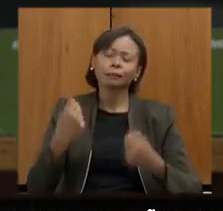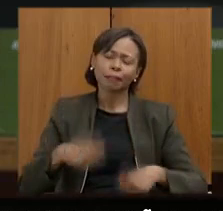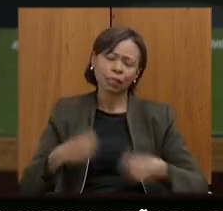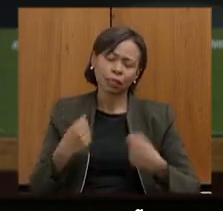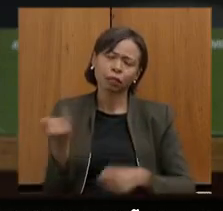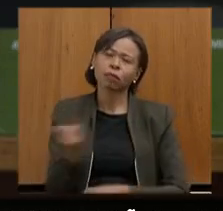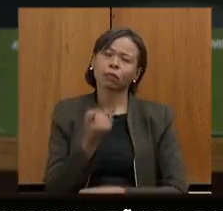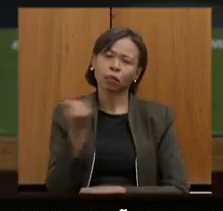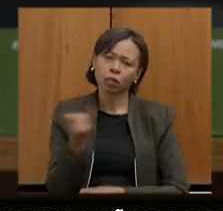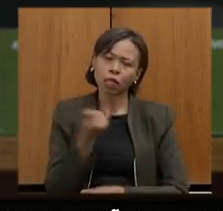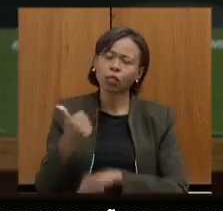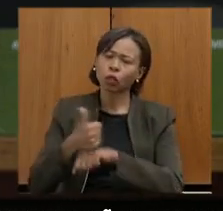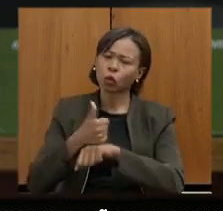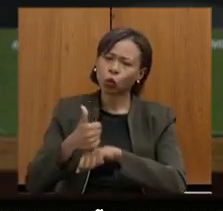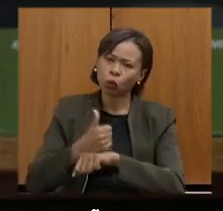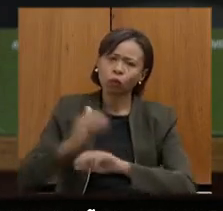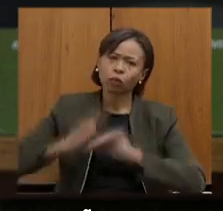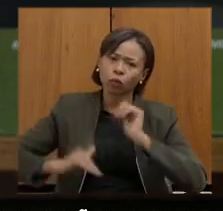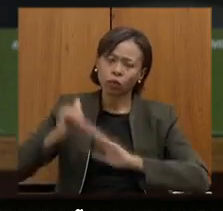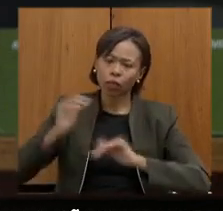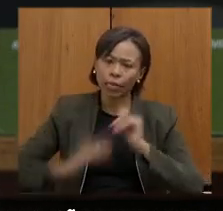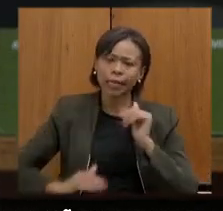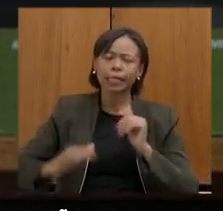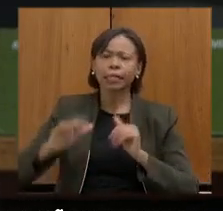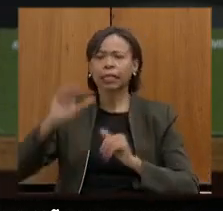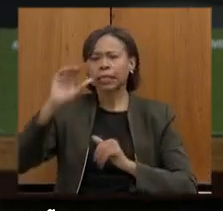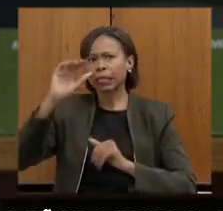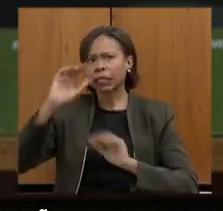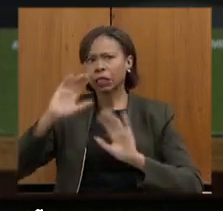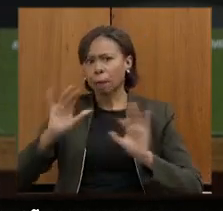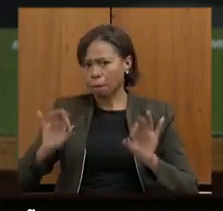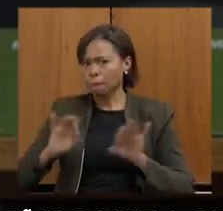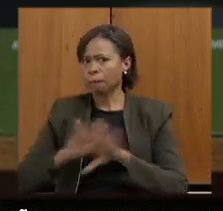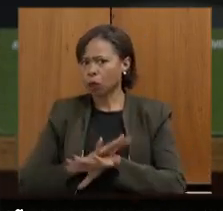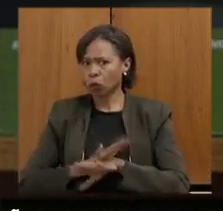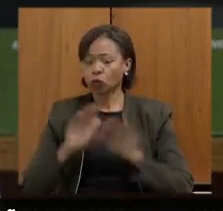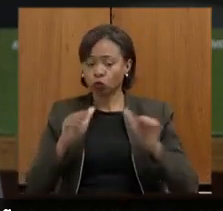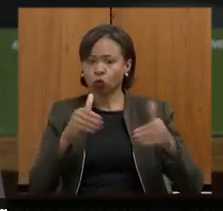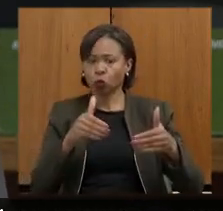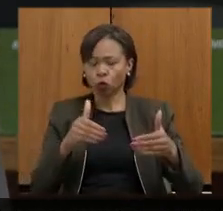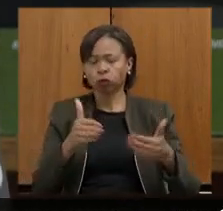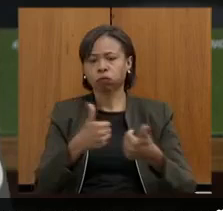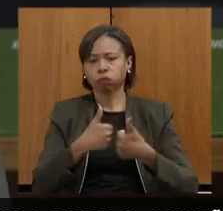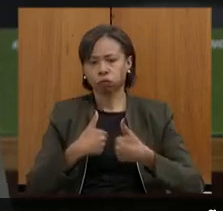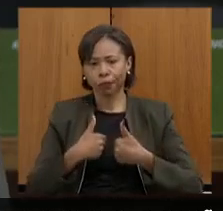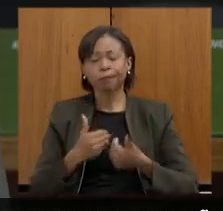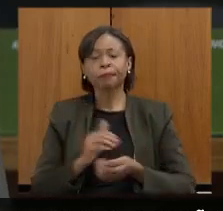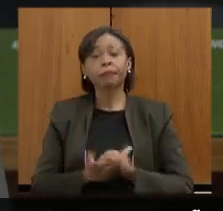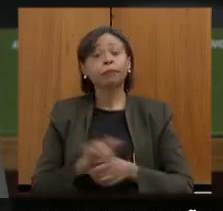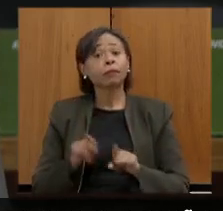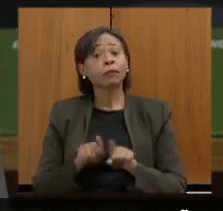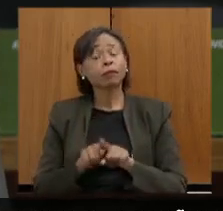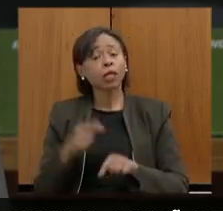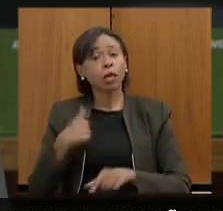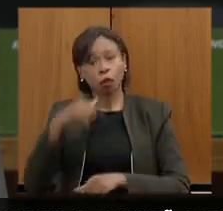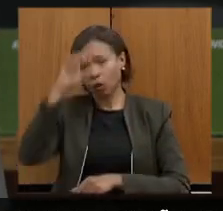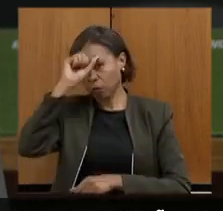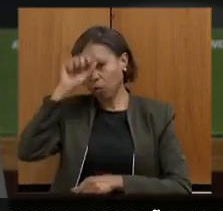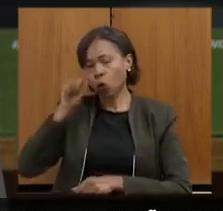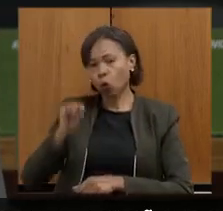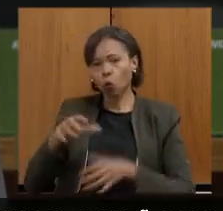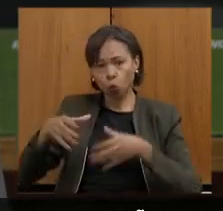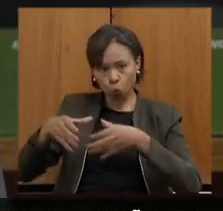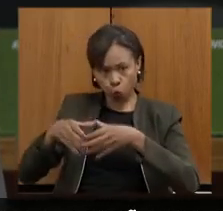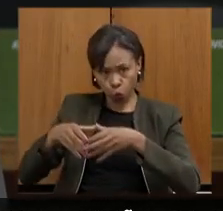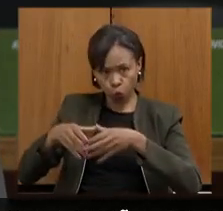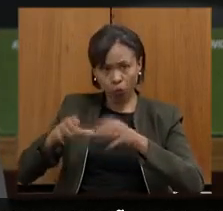bem orientados, bem informados em relação a essa atenção. Além disso, algo que eu venho aprendendo com a equipe especializada